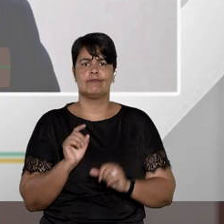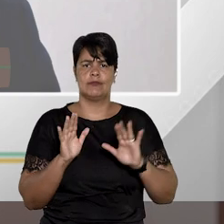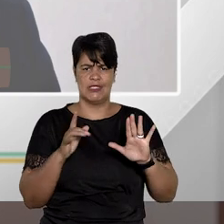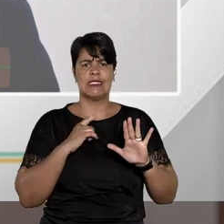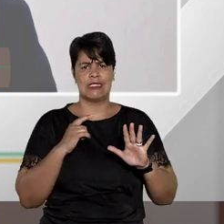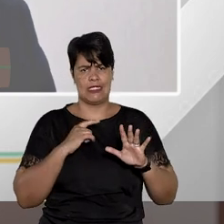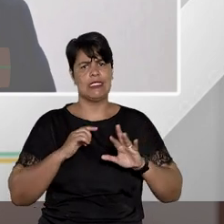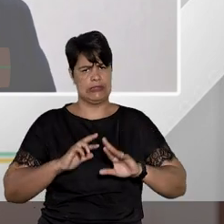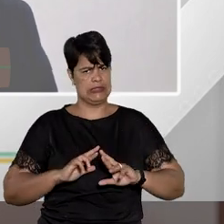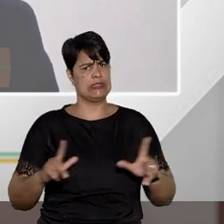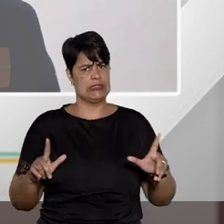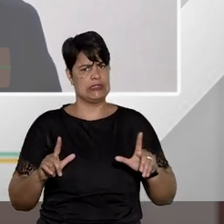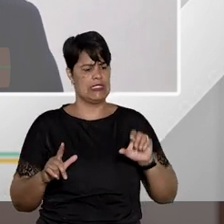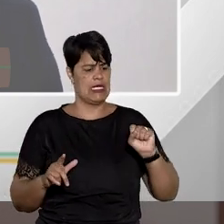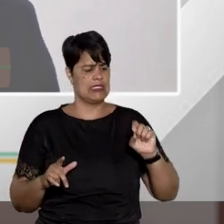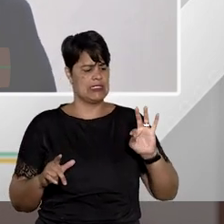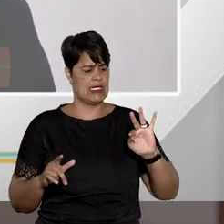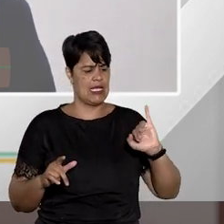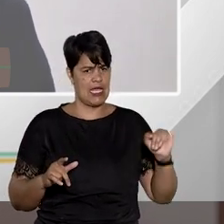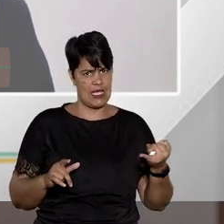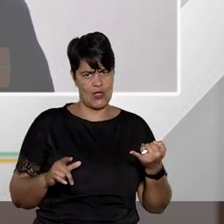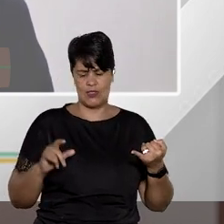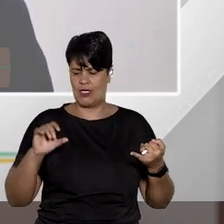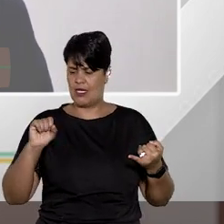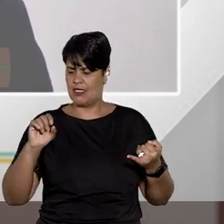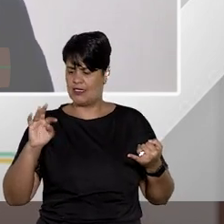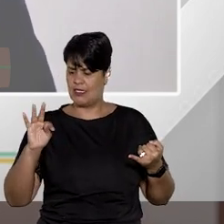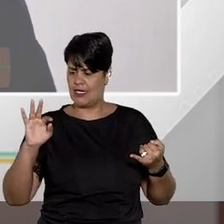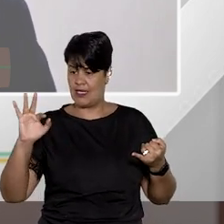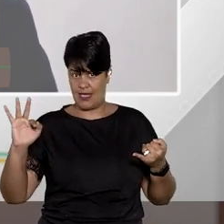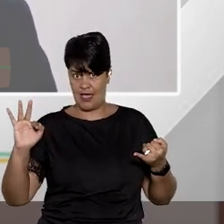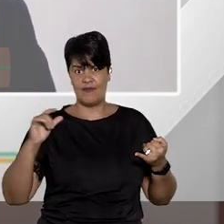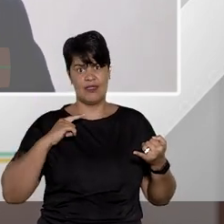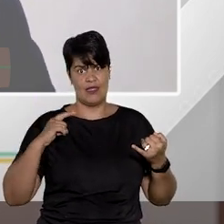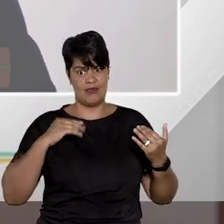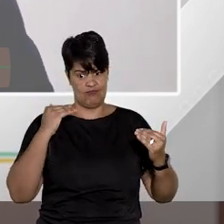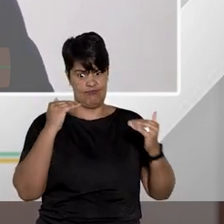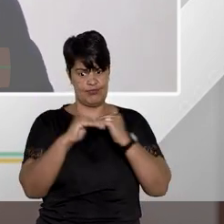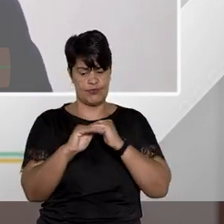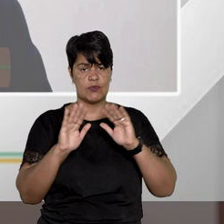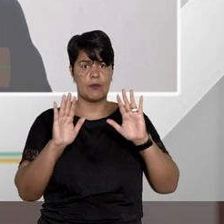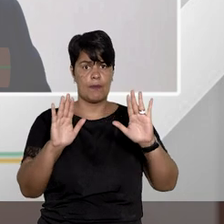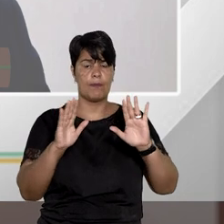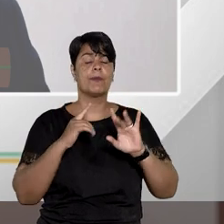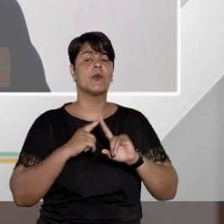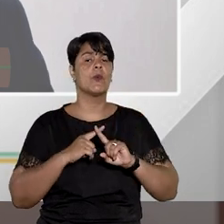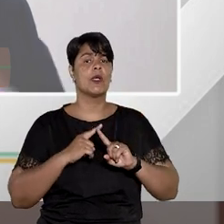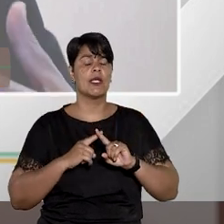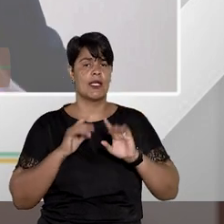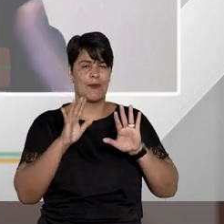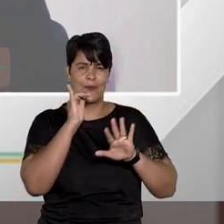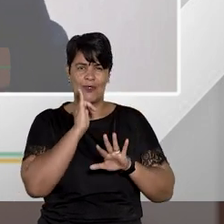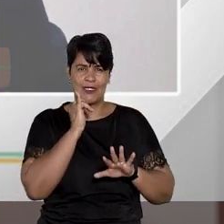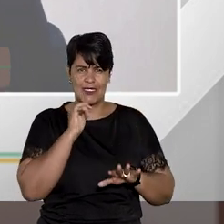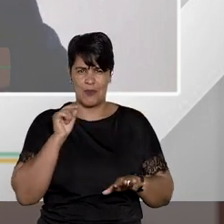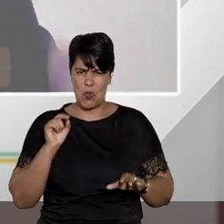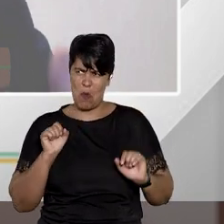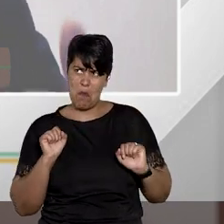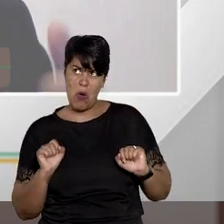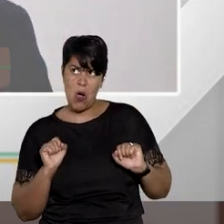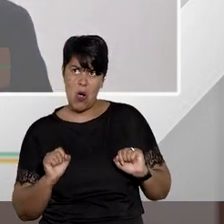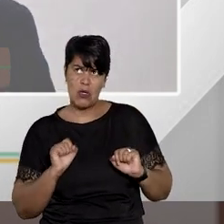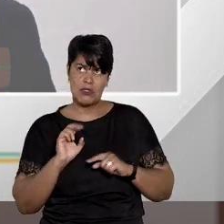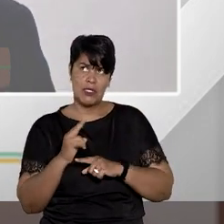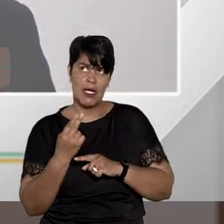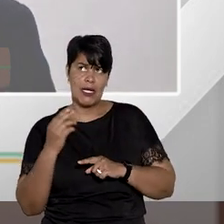divergência entre a jurisprudência do Supremo Tribunal e do Superior Tribunal de Justiça no seguinte sentido, olha, mas caberia ou não